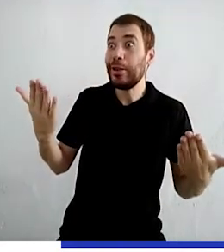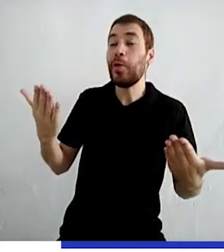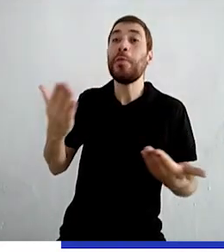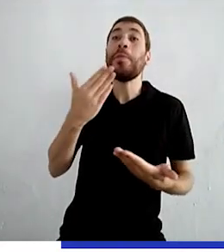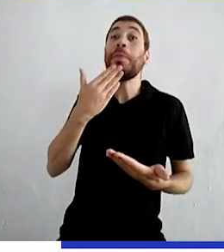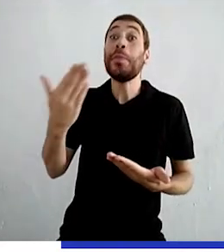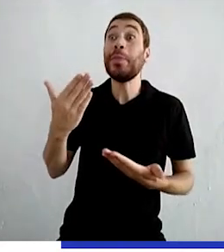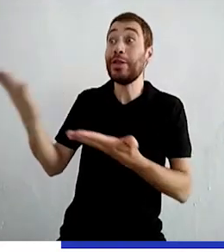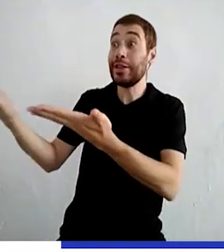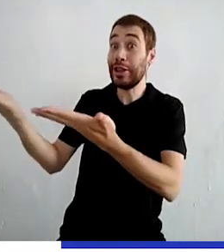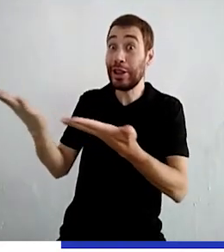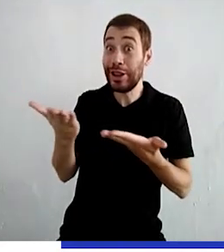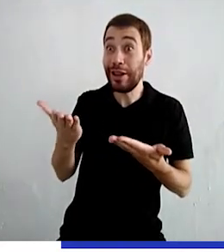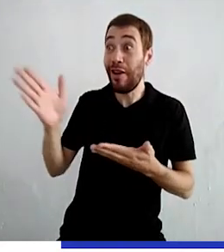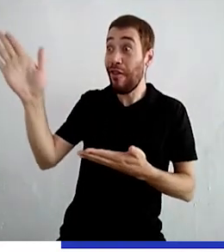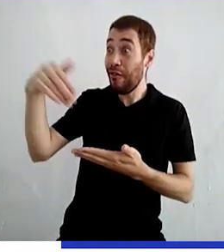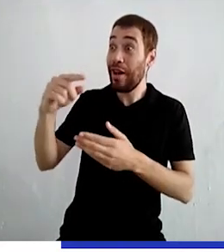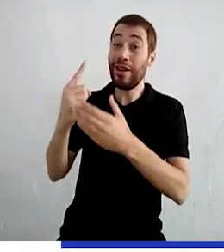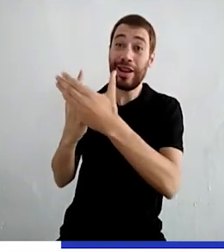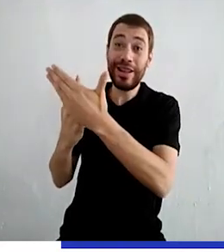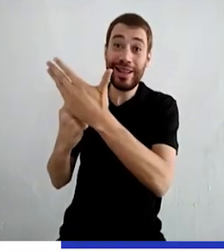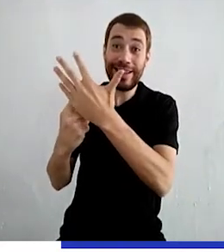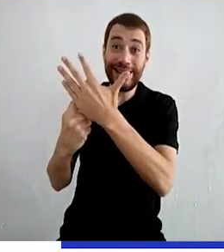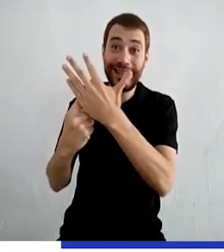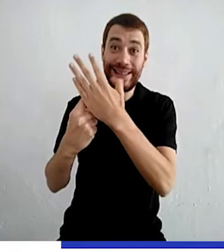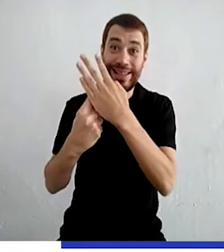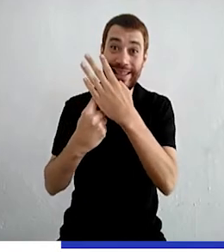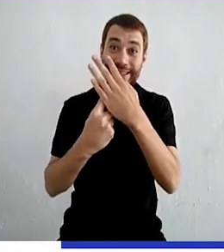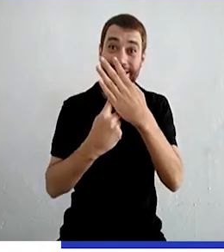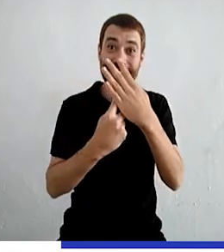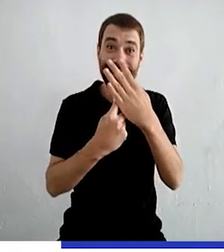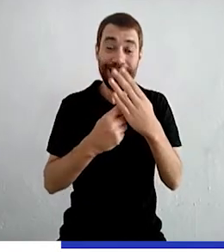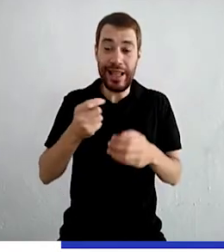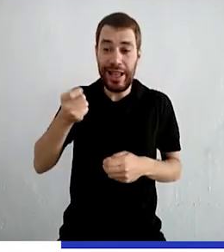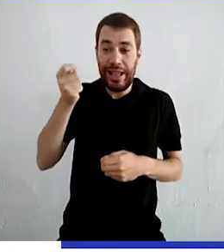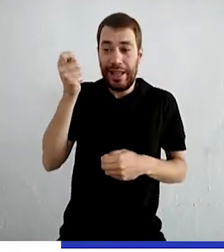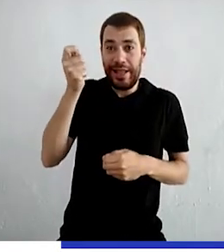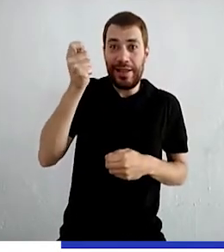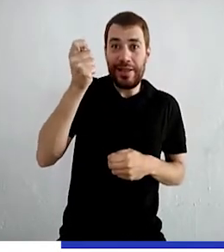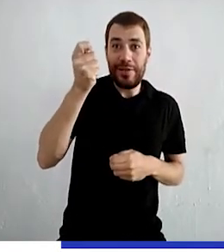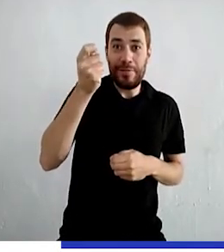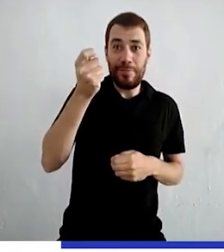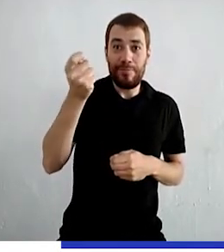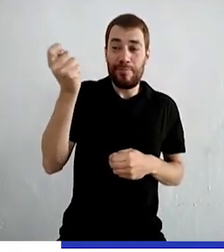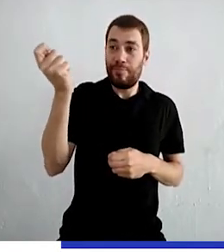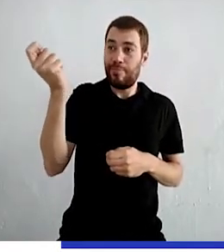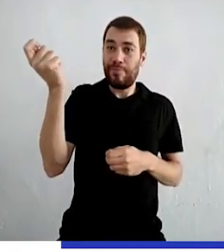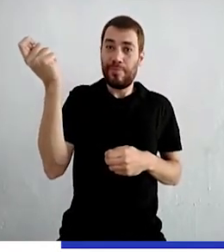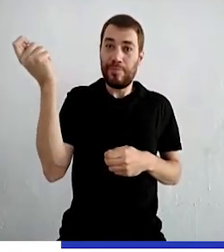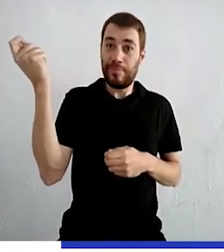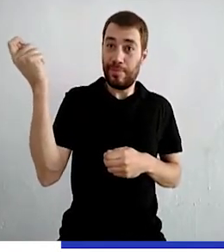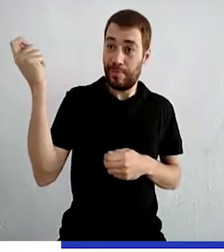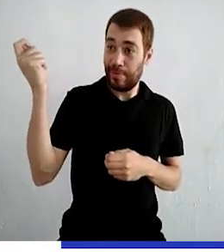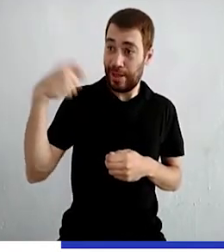mandaram buscar bicho de palha, que segurou a varinha na mão e pediu que lhe aparecesse no corpo,